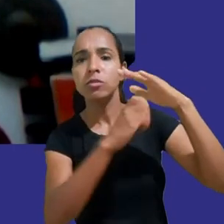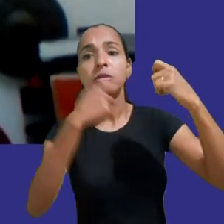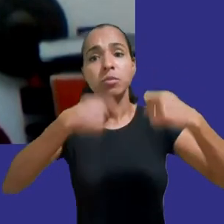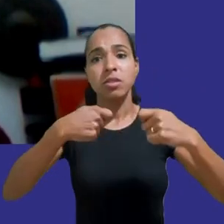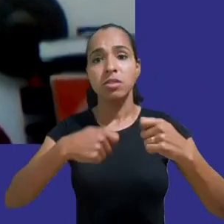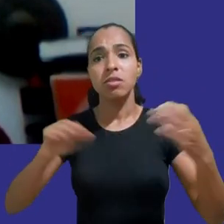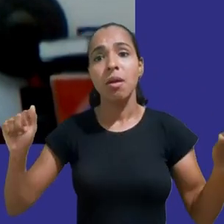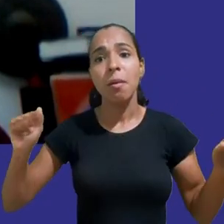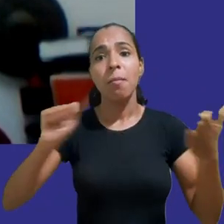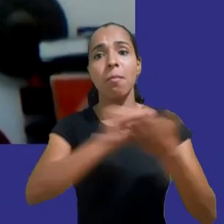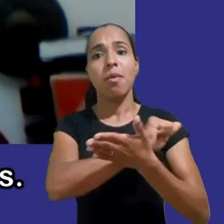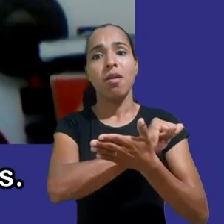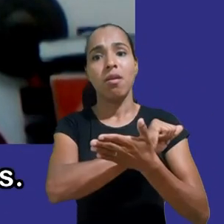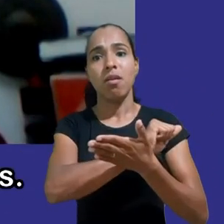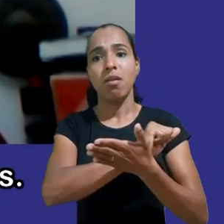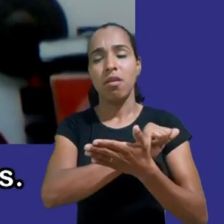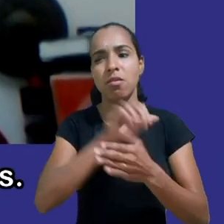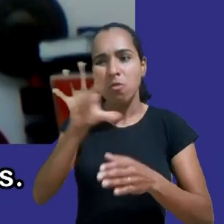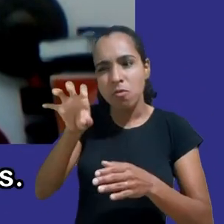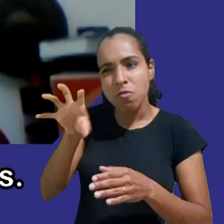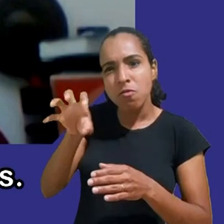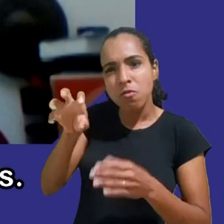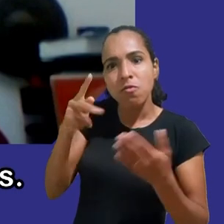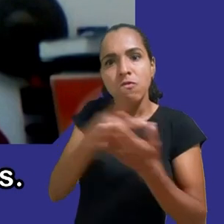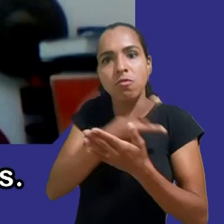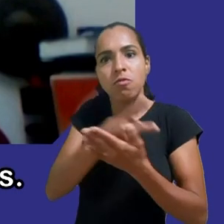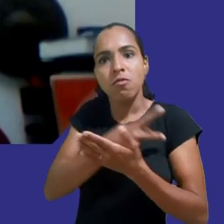as infrações não serão interrompidas